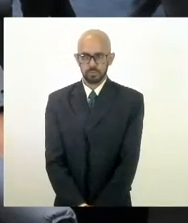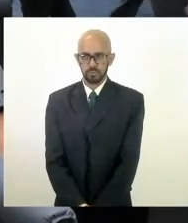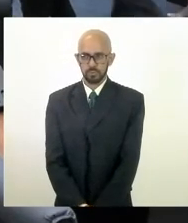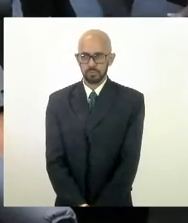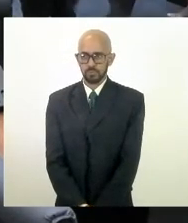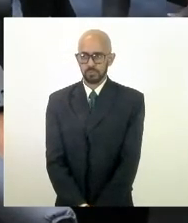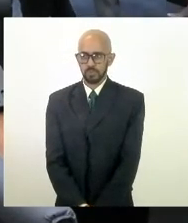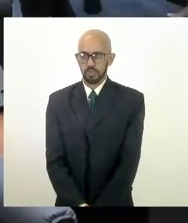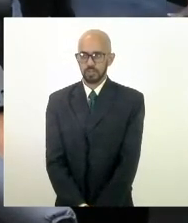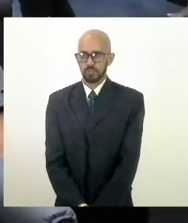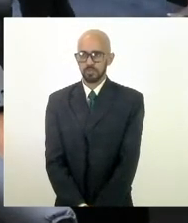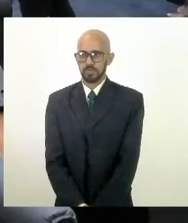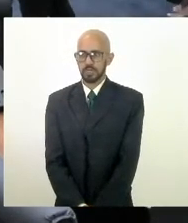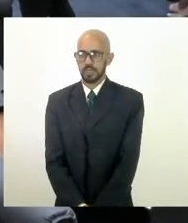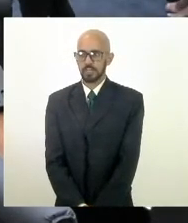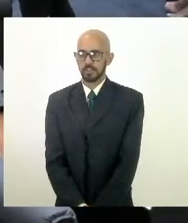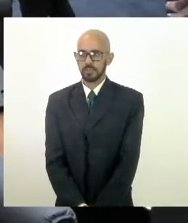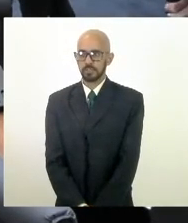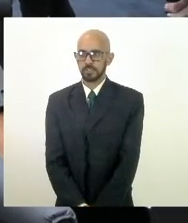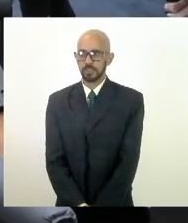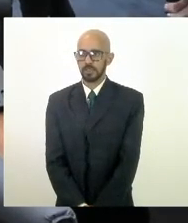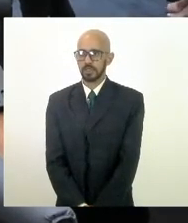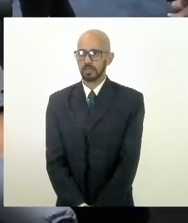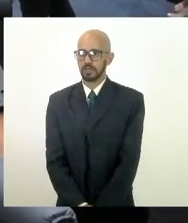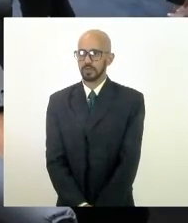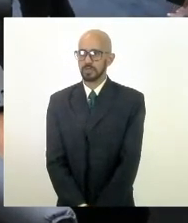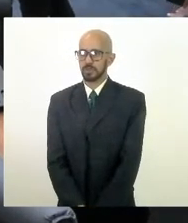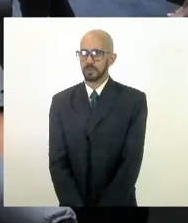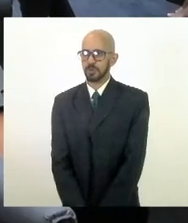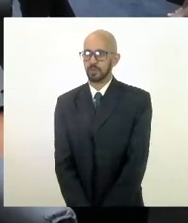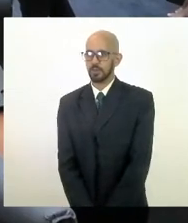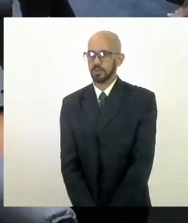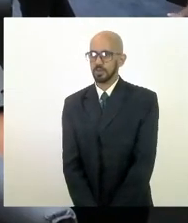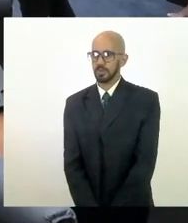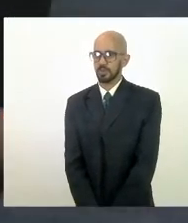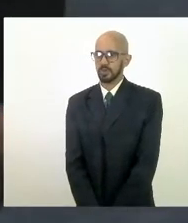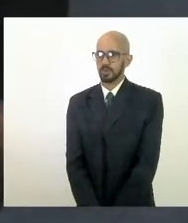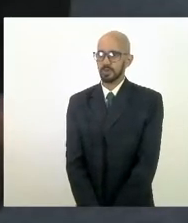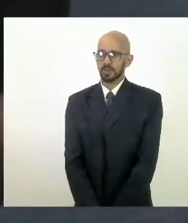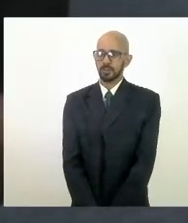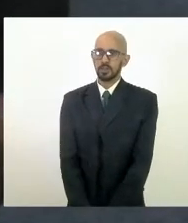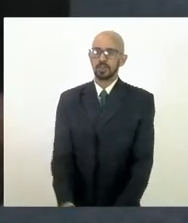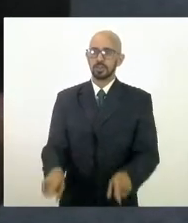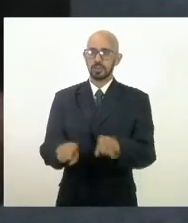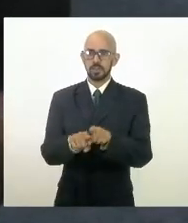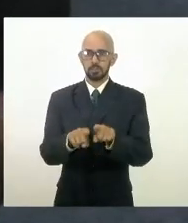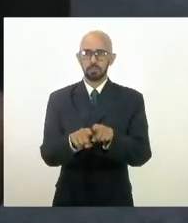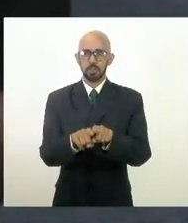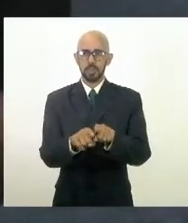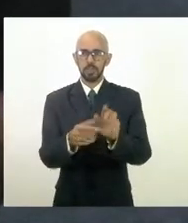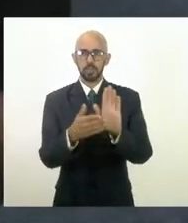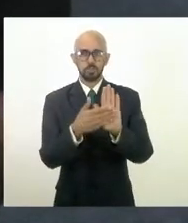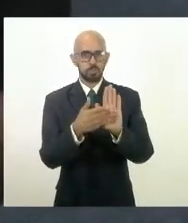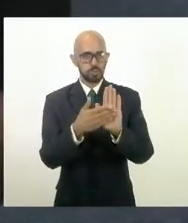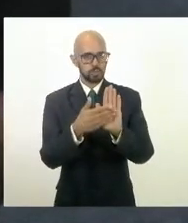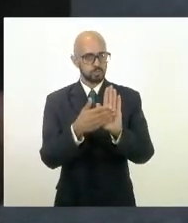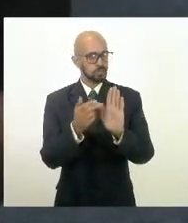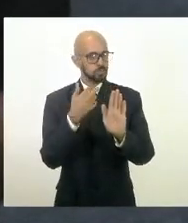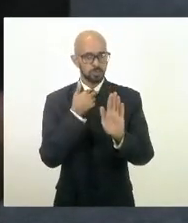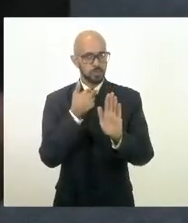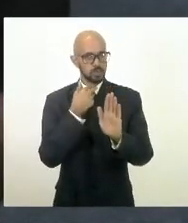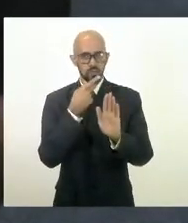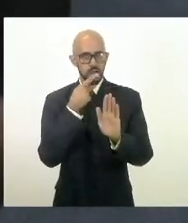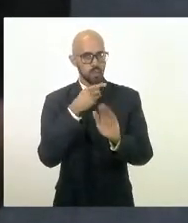e Vaz Lobo Vaz Lobo Madureira e comprometido com não posso falar o número né